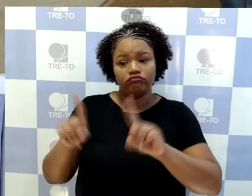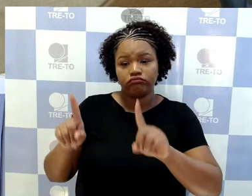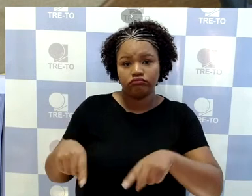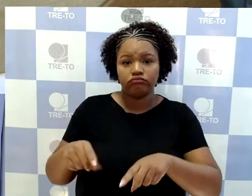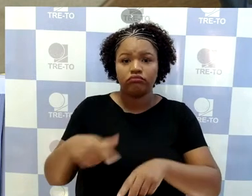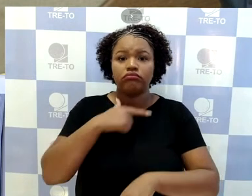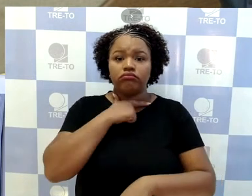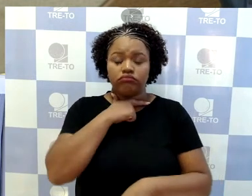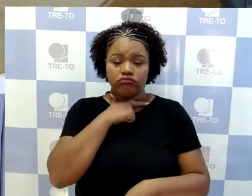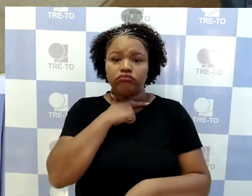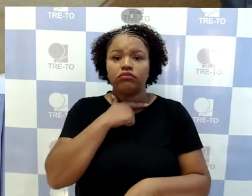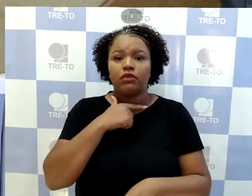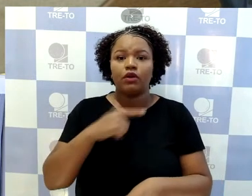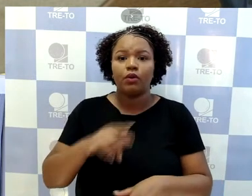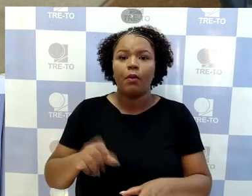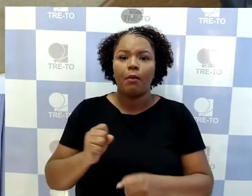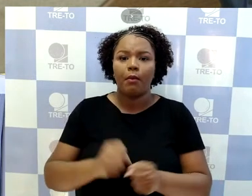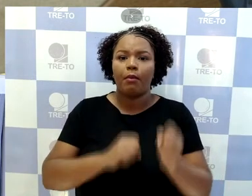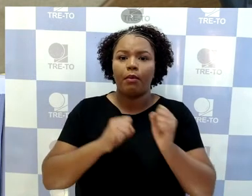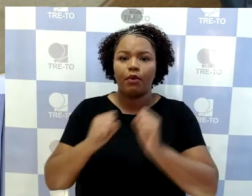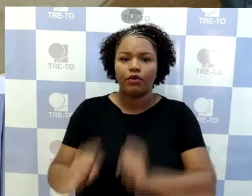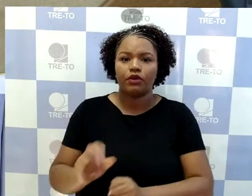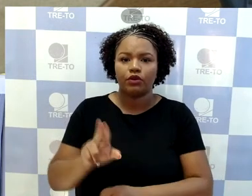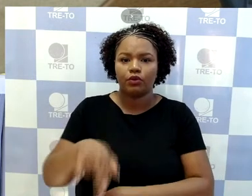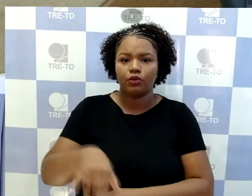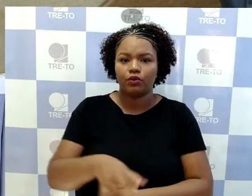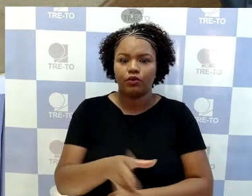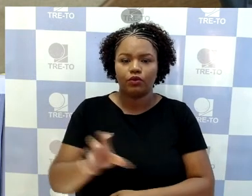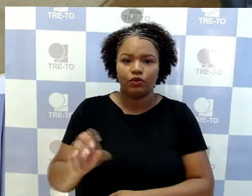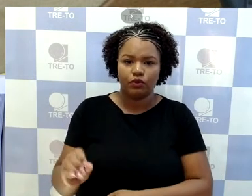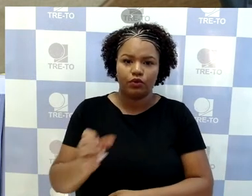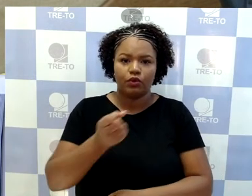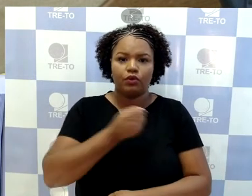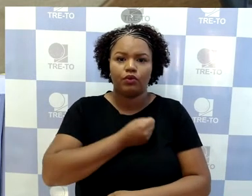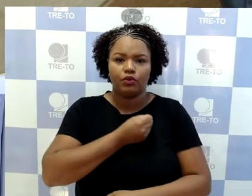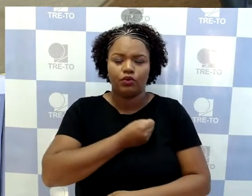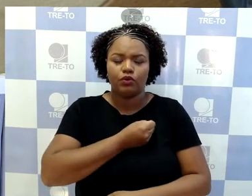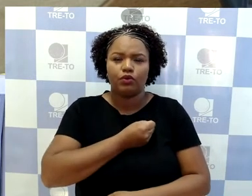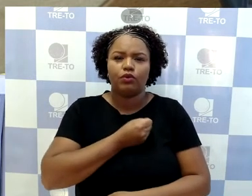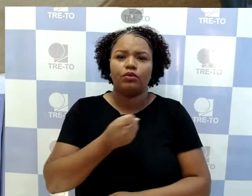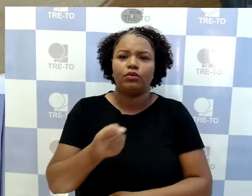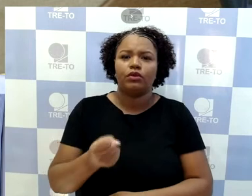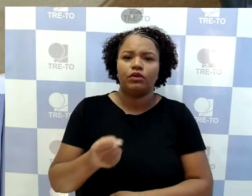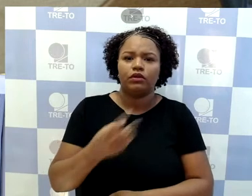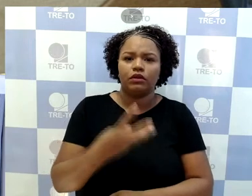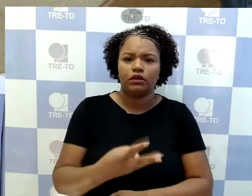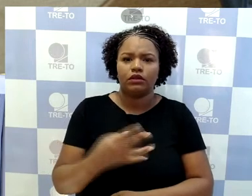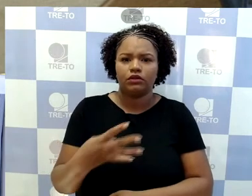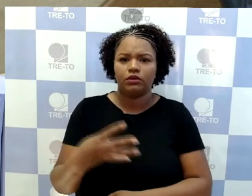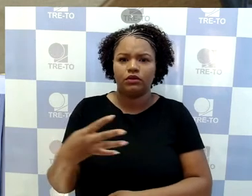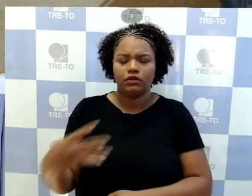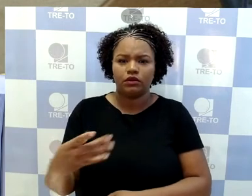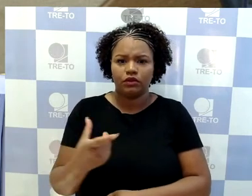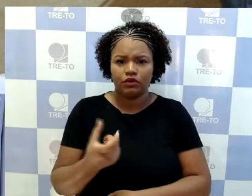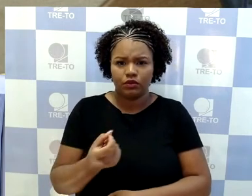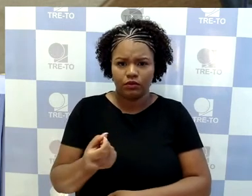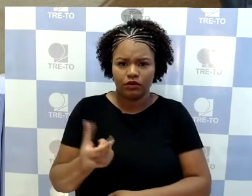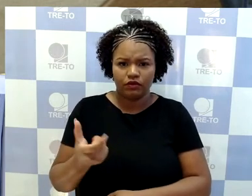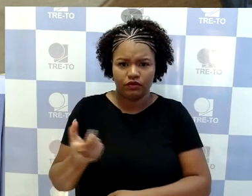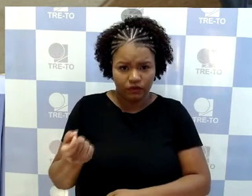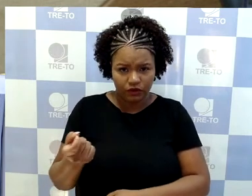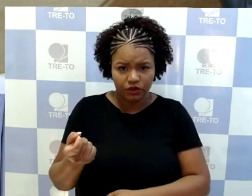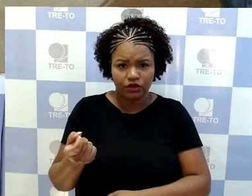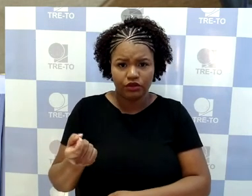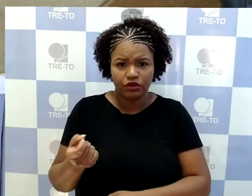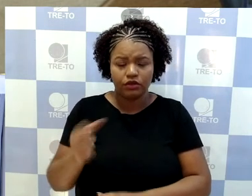combinado com a resolução do CNJ, nº 344, de 9 de dezembro de 2020, alterada pela resolução do CNJ